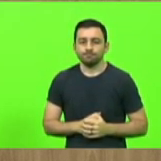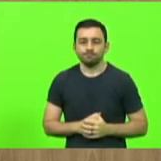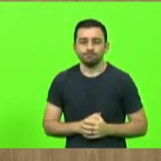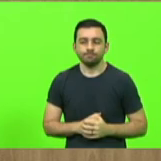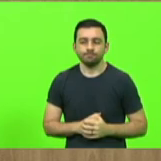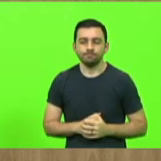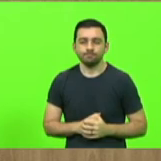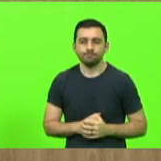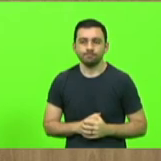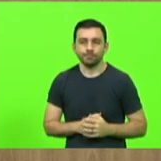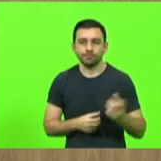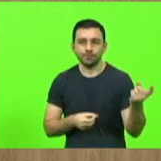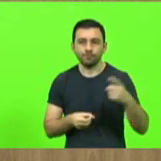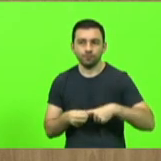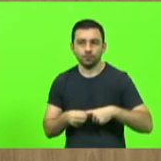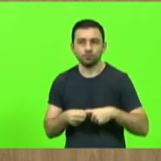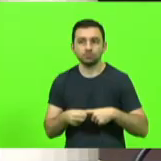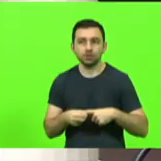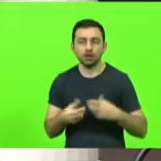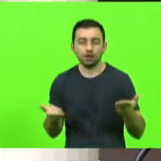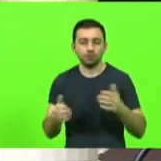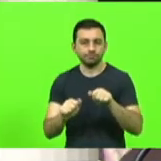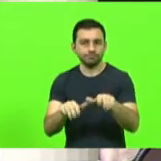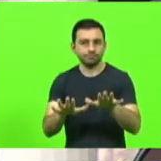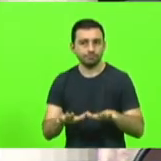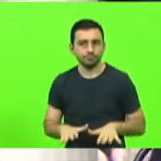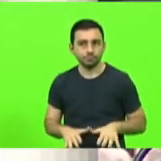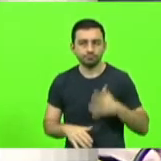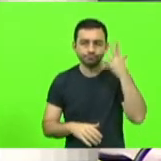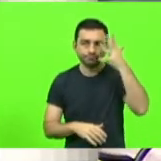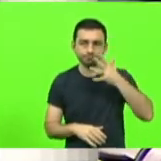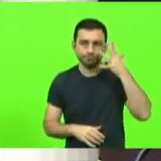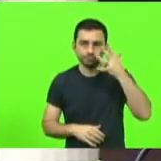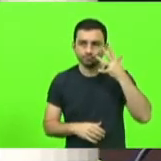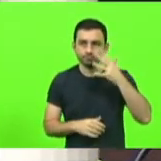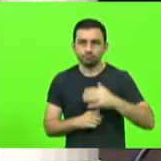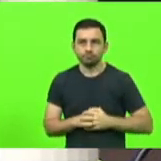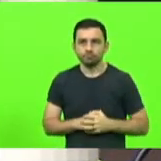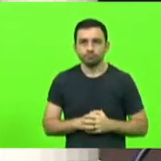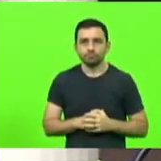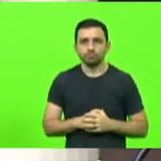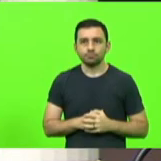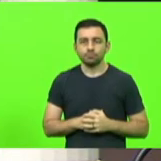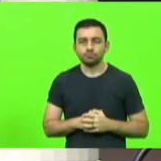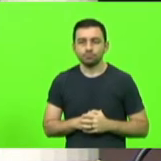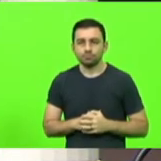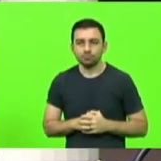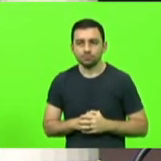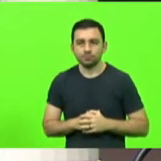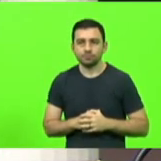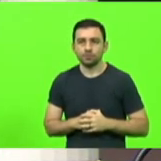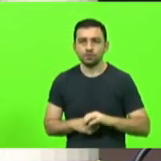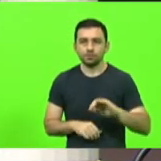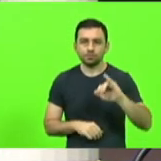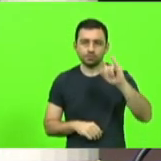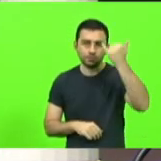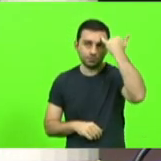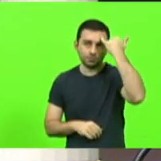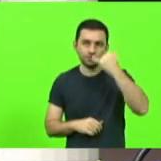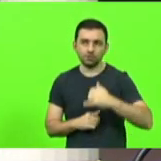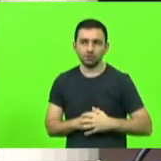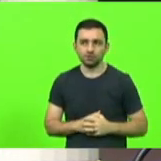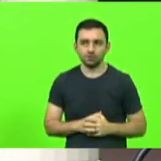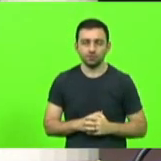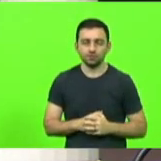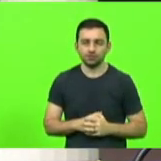estamos retornando a nossa sessão com a palavra deputado Jair Mioto por um tempo de